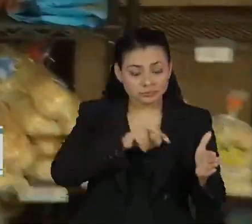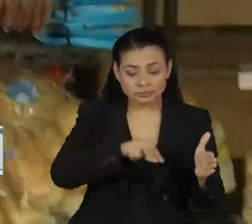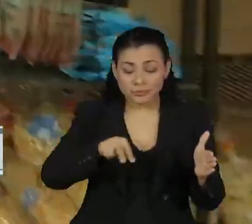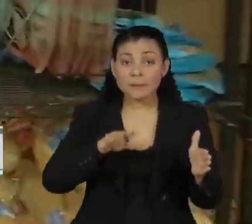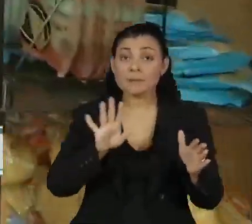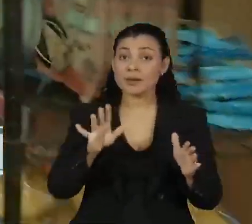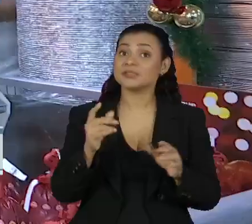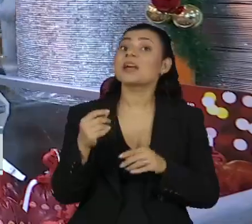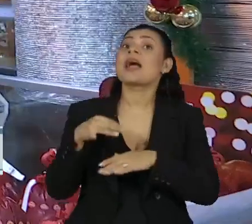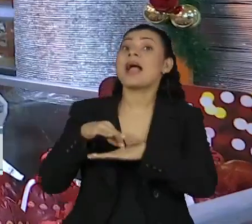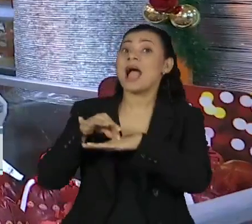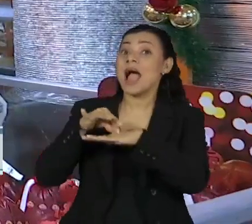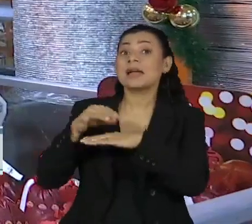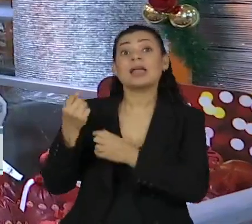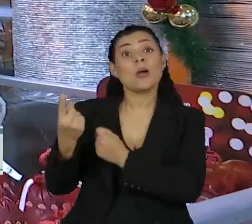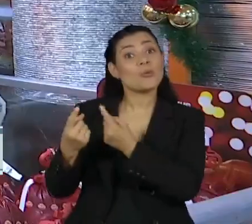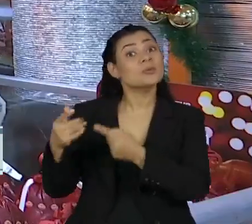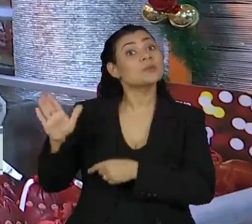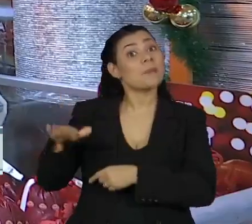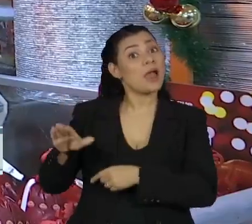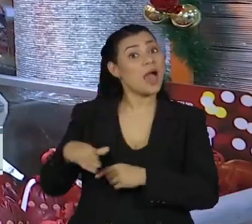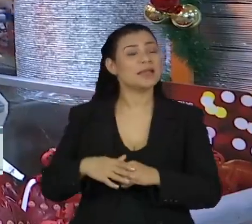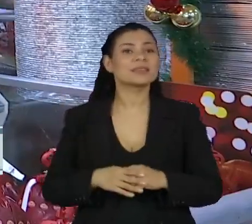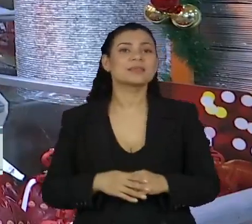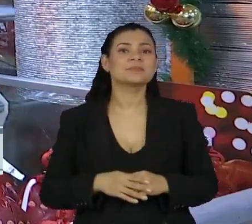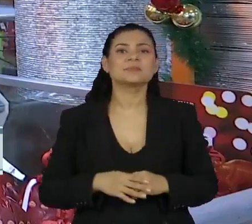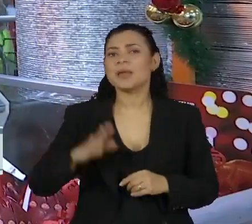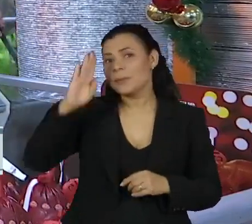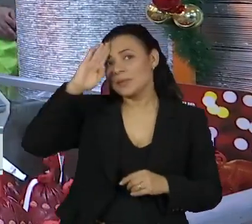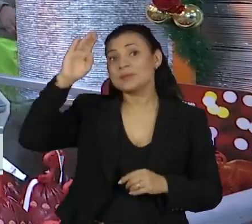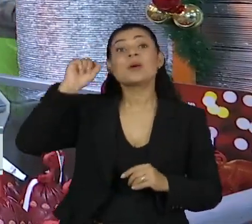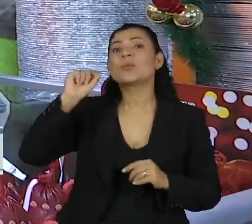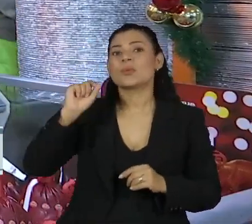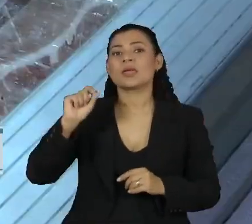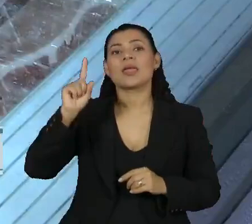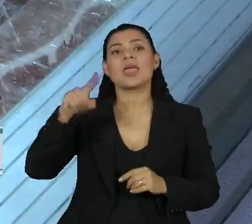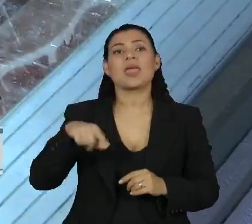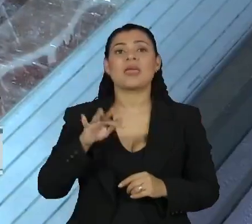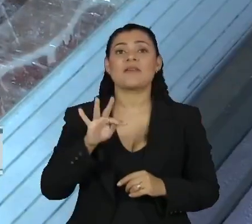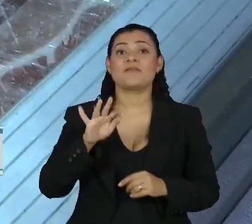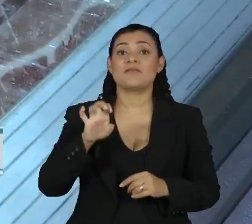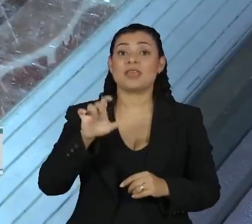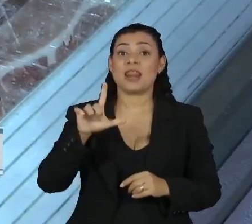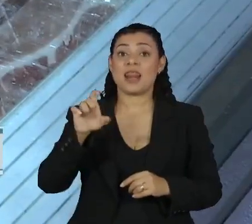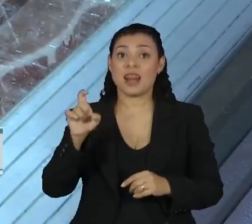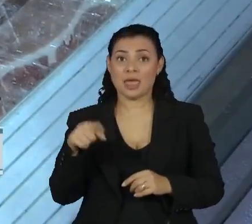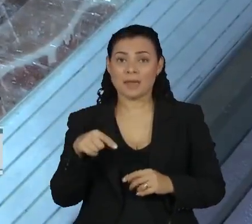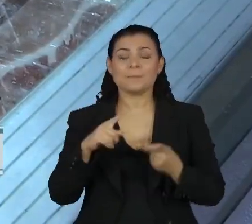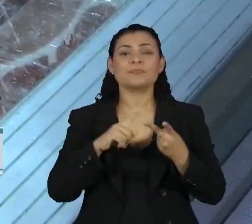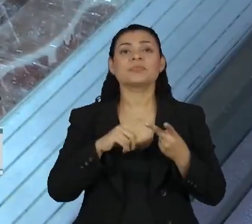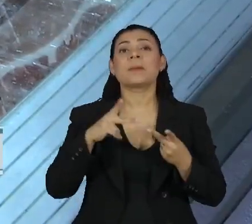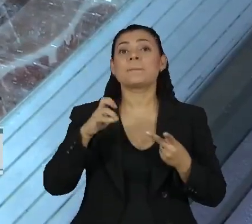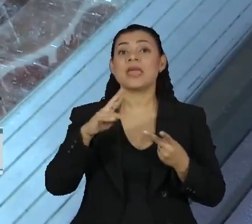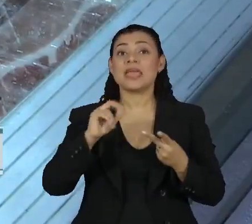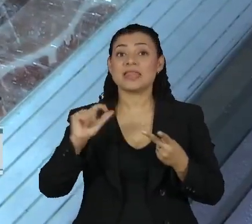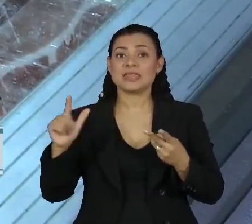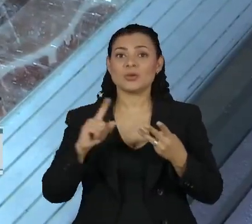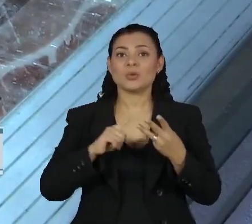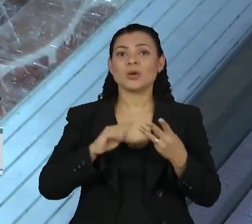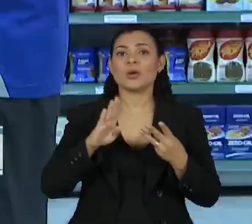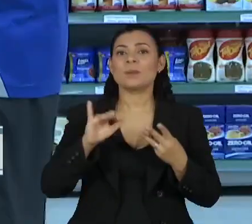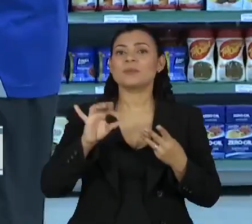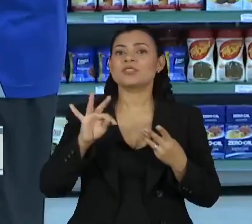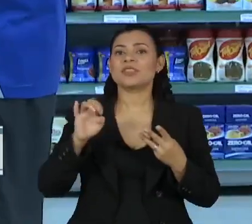carnes estão mais baratas neste ano. A maior queda foi no quilo do filé mignon, seguido do pernil com osso e da bisteca